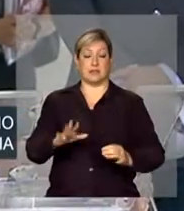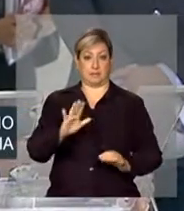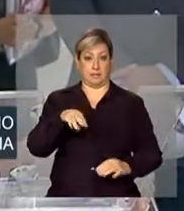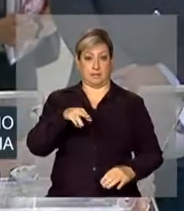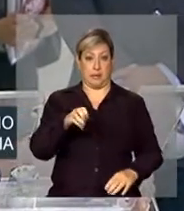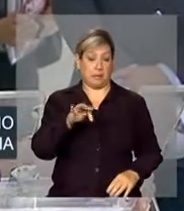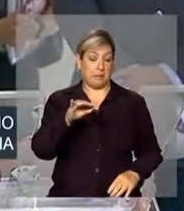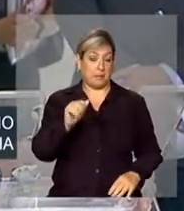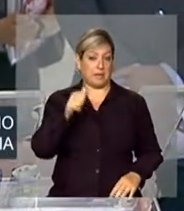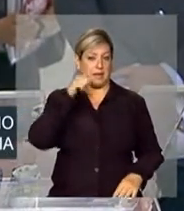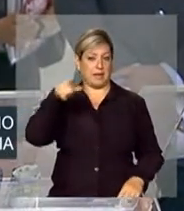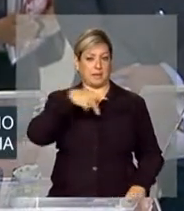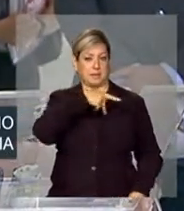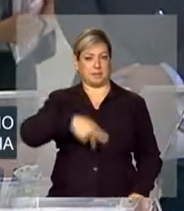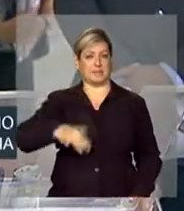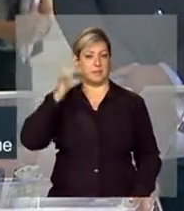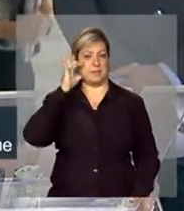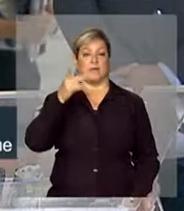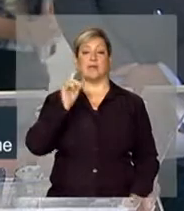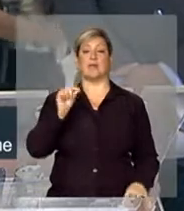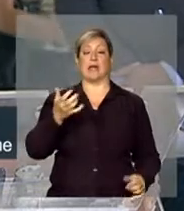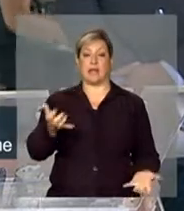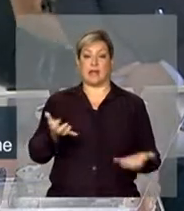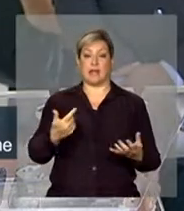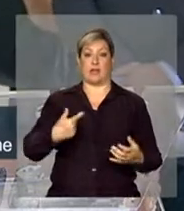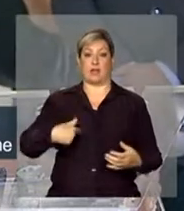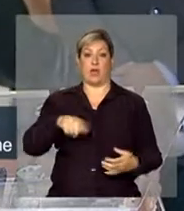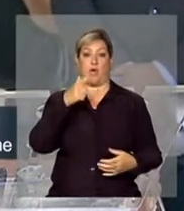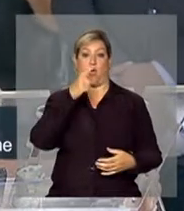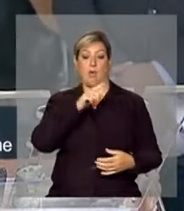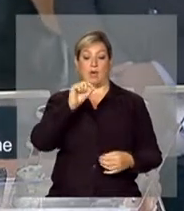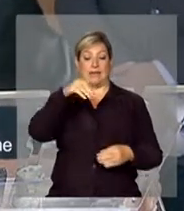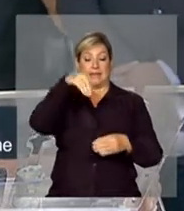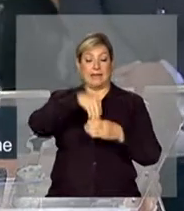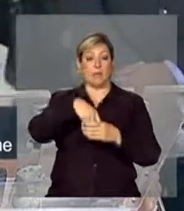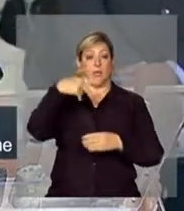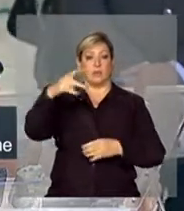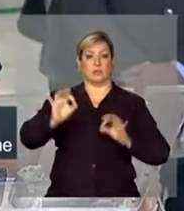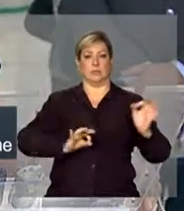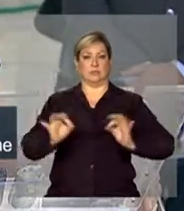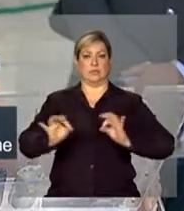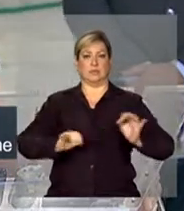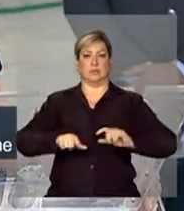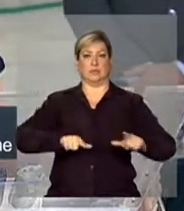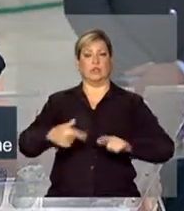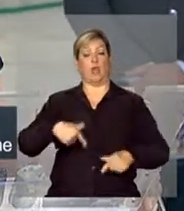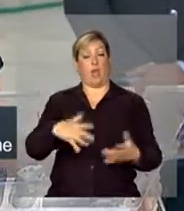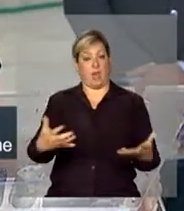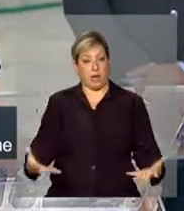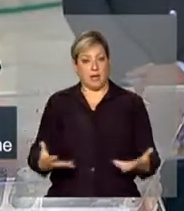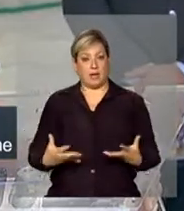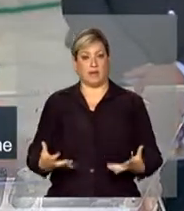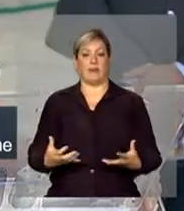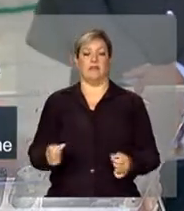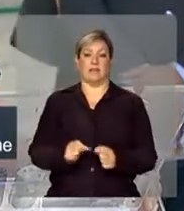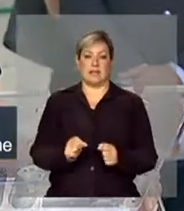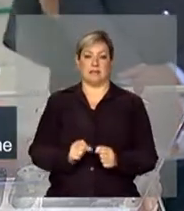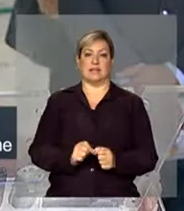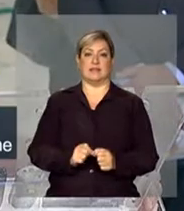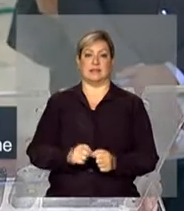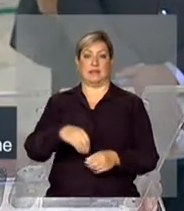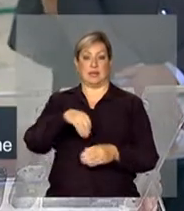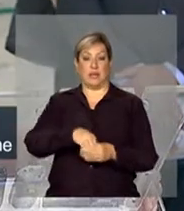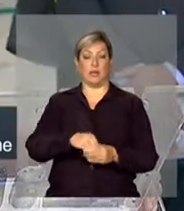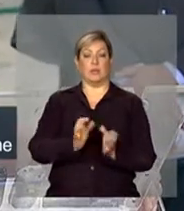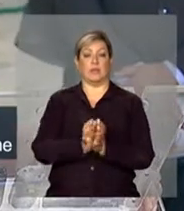meta da presidenta é que a gente supere a extrema pobreza dentro do seu mandato. É isso que nós queremos fazer. Esses